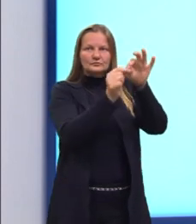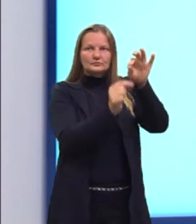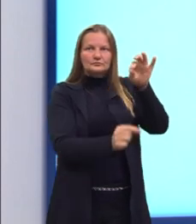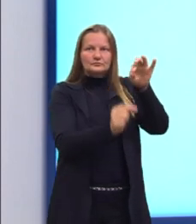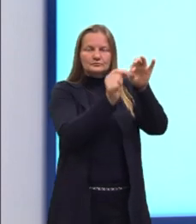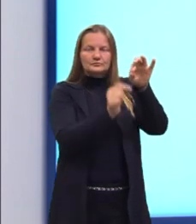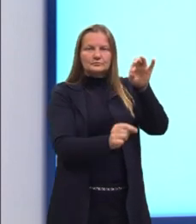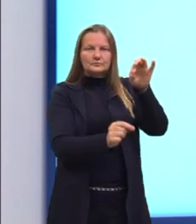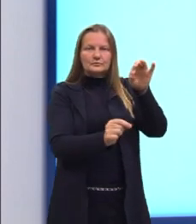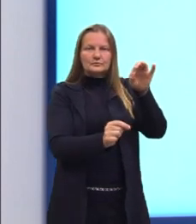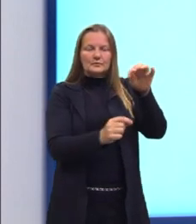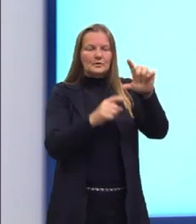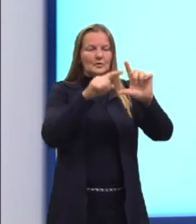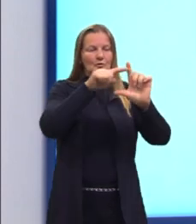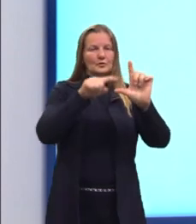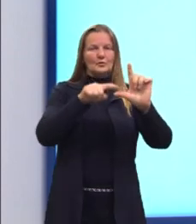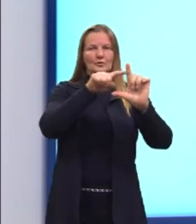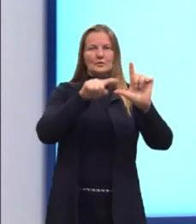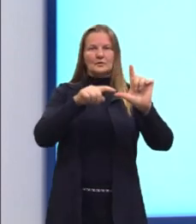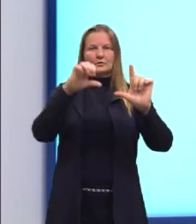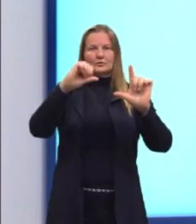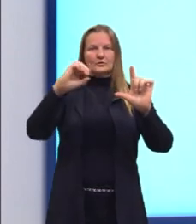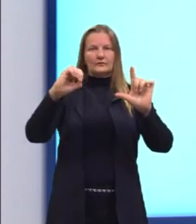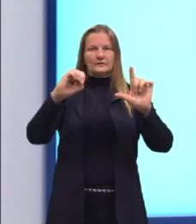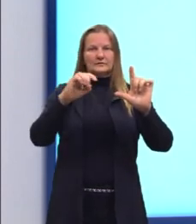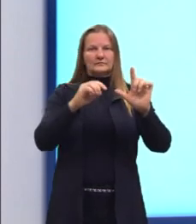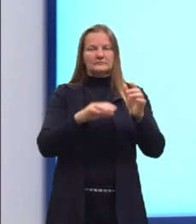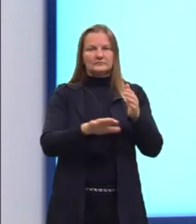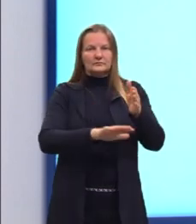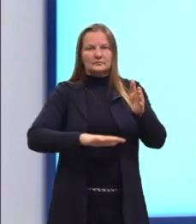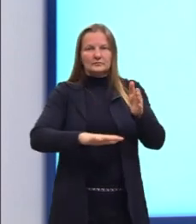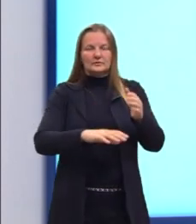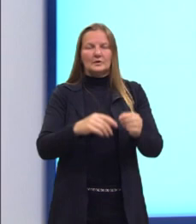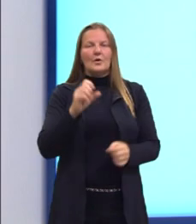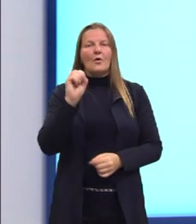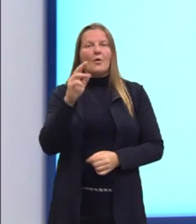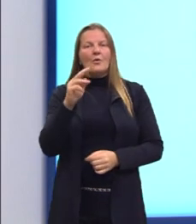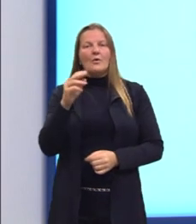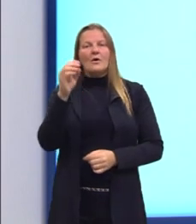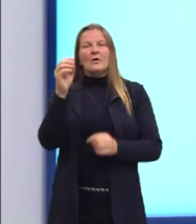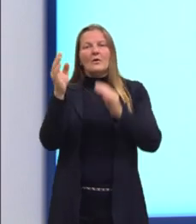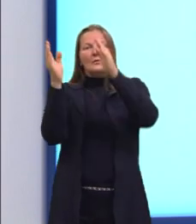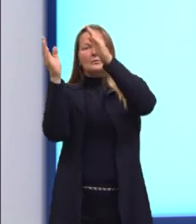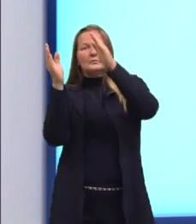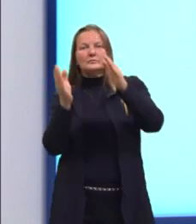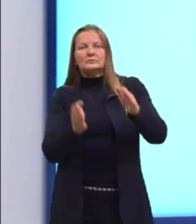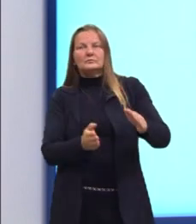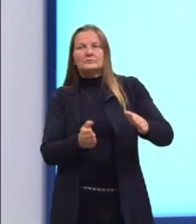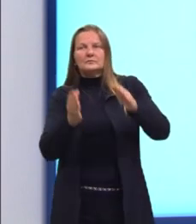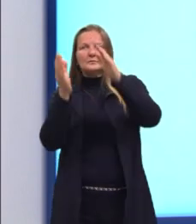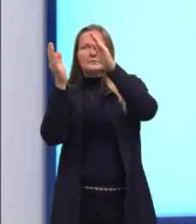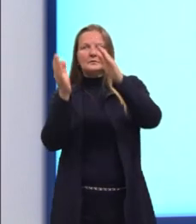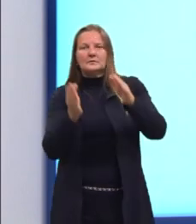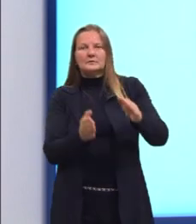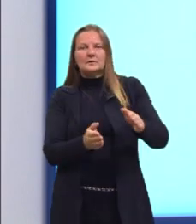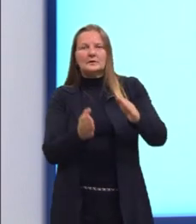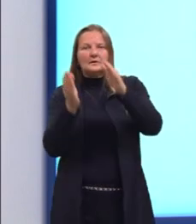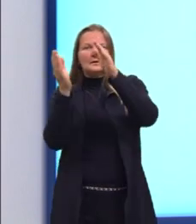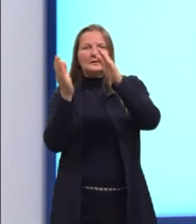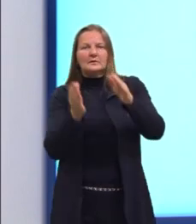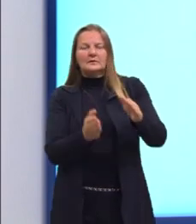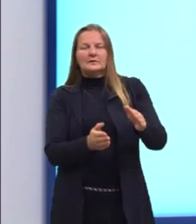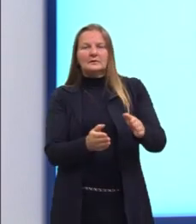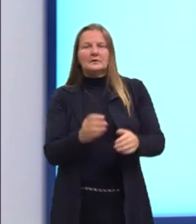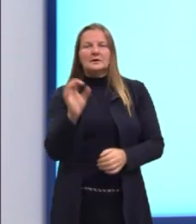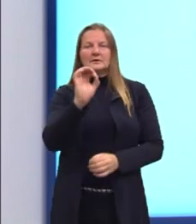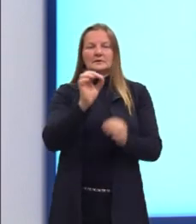formam um ângulo de 90 graus com a base. E o prisma oblíquo, quando a aresta lateral não é